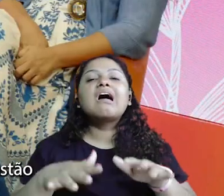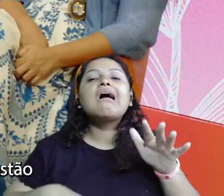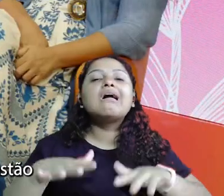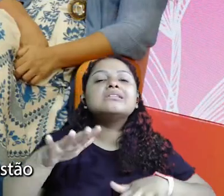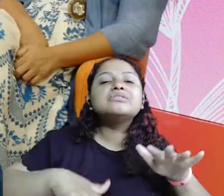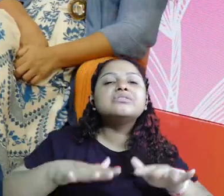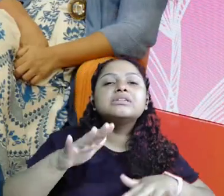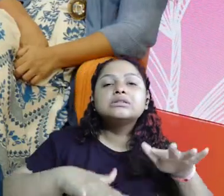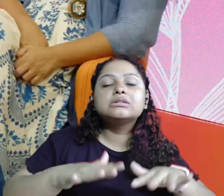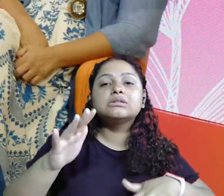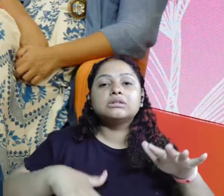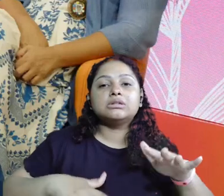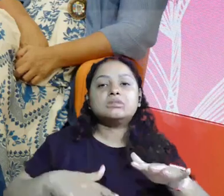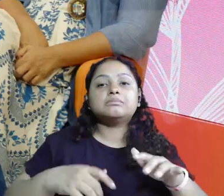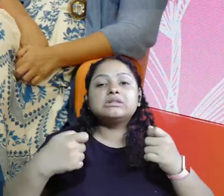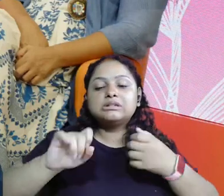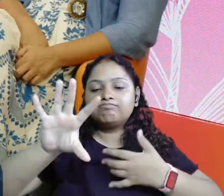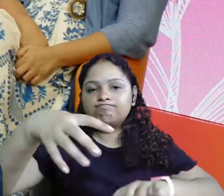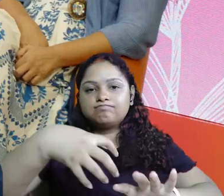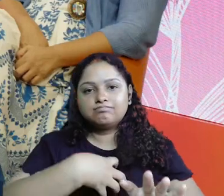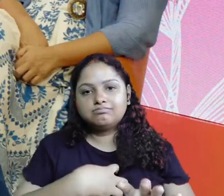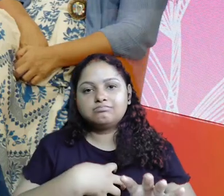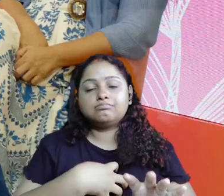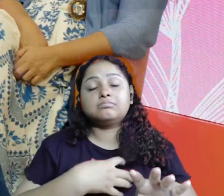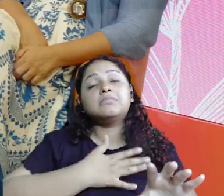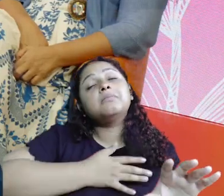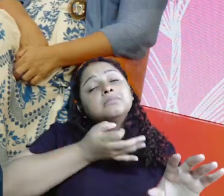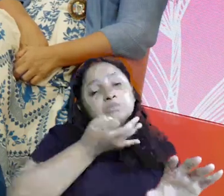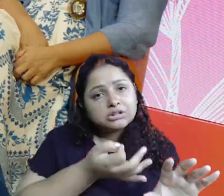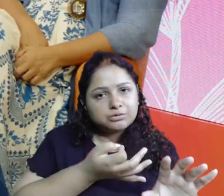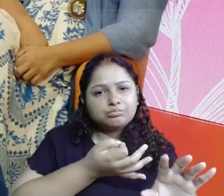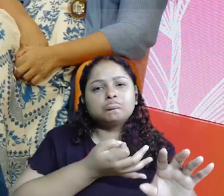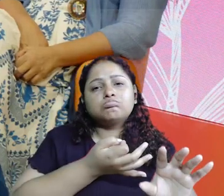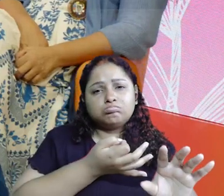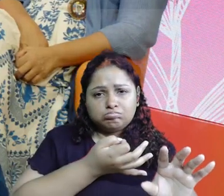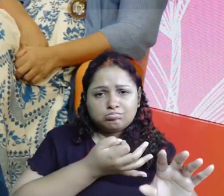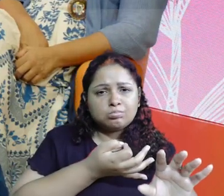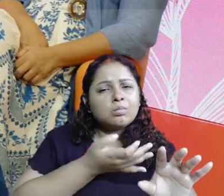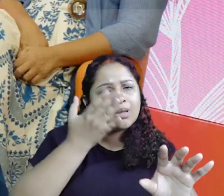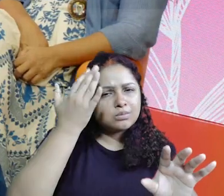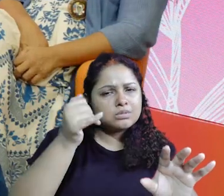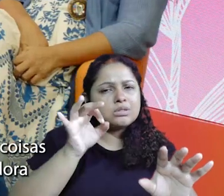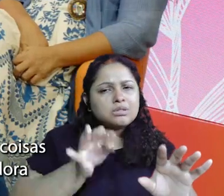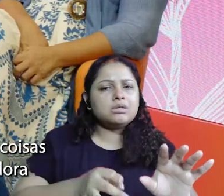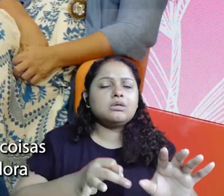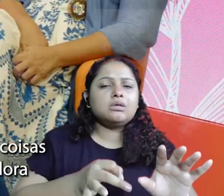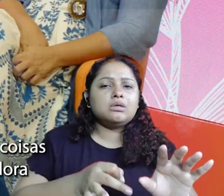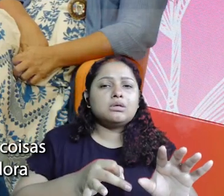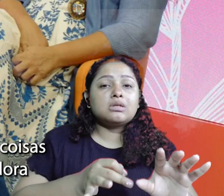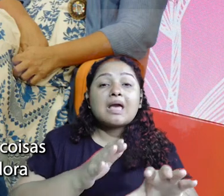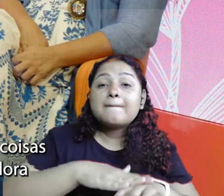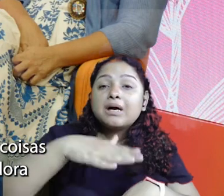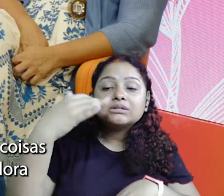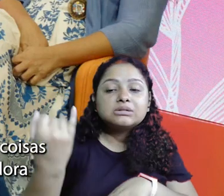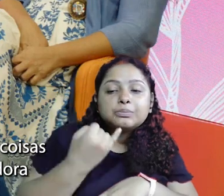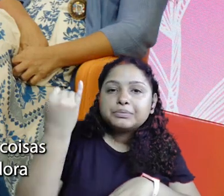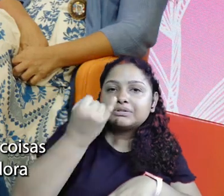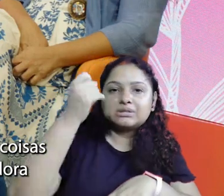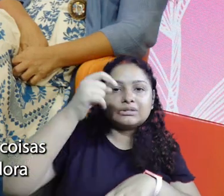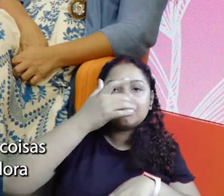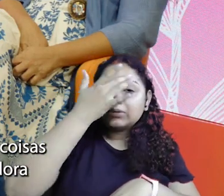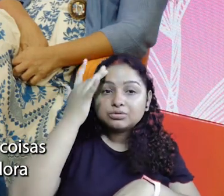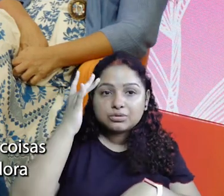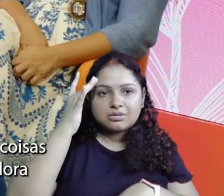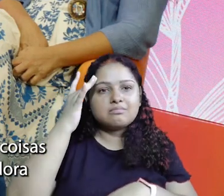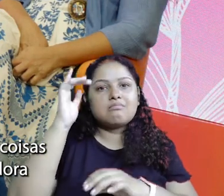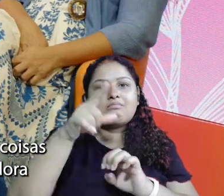questão de, às vezes, você também olhar o outro, né? E eu acho, eu acho, não tenho certeza, que uma das coisas mais